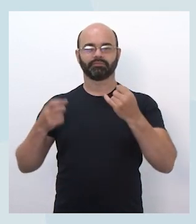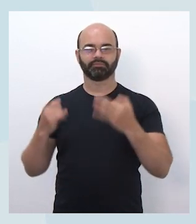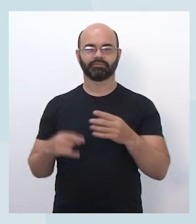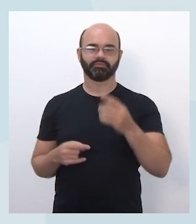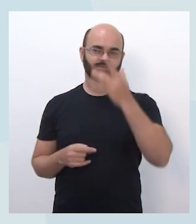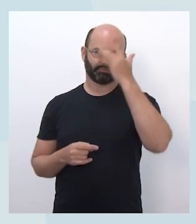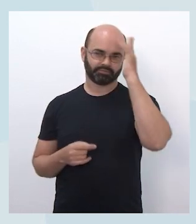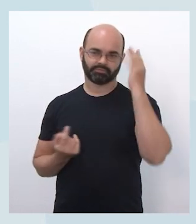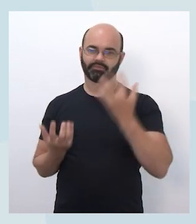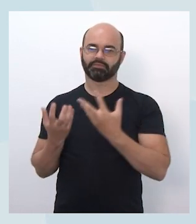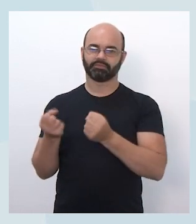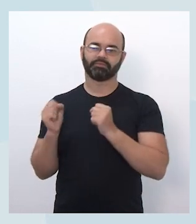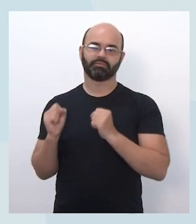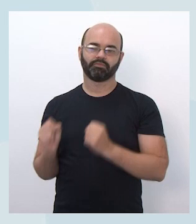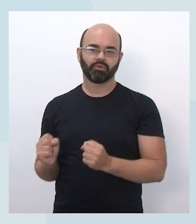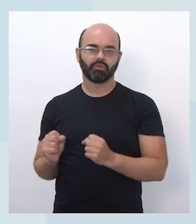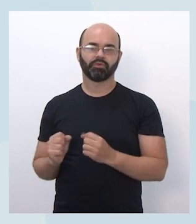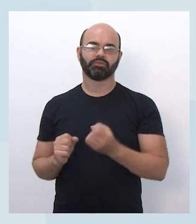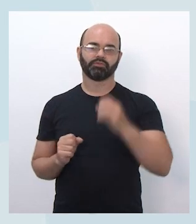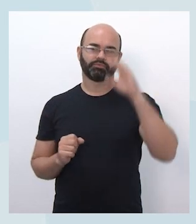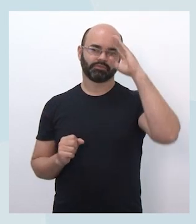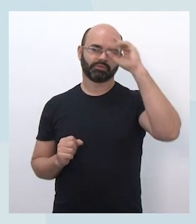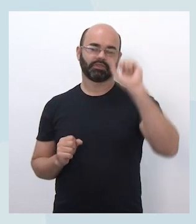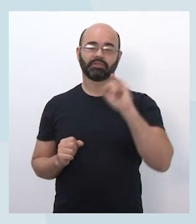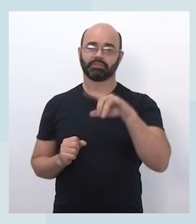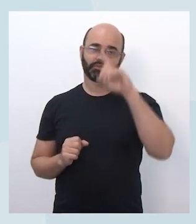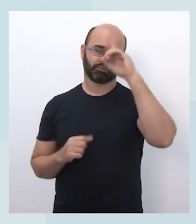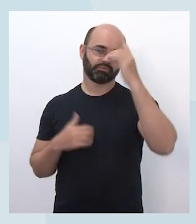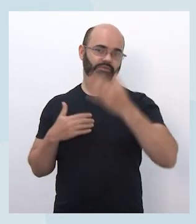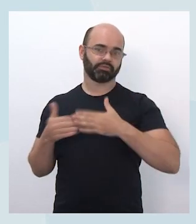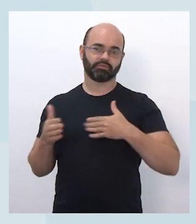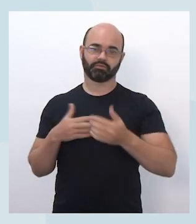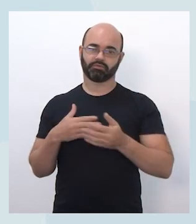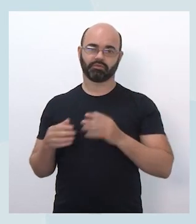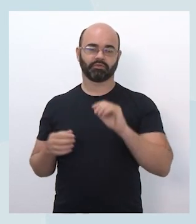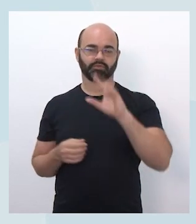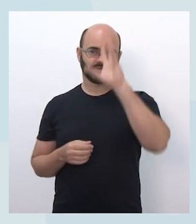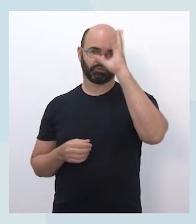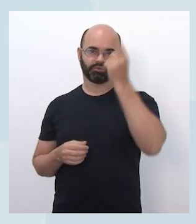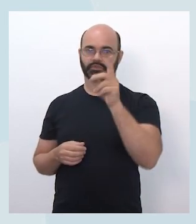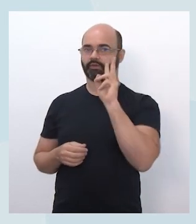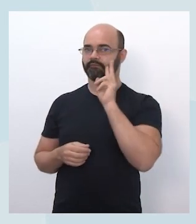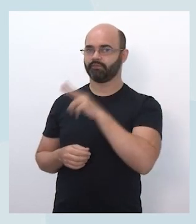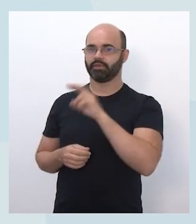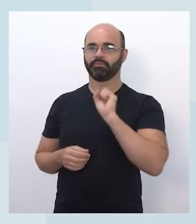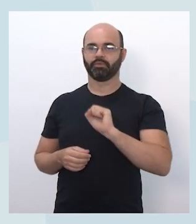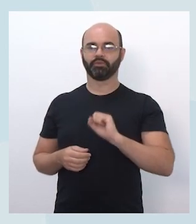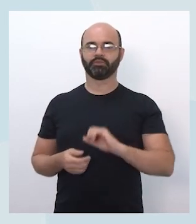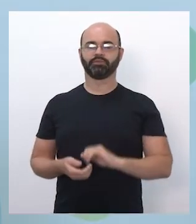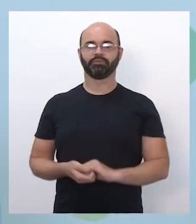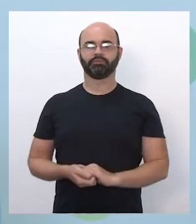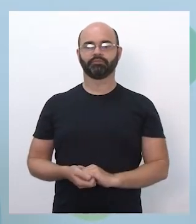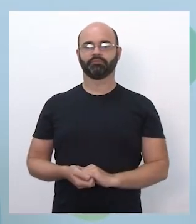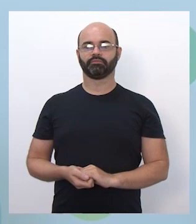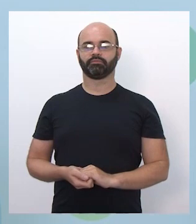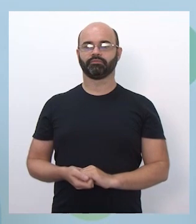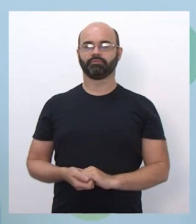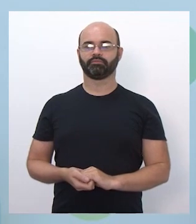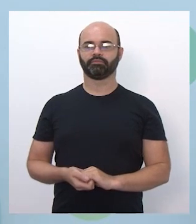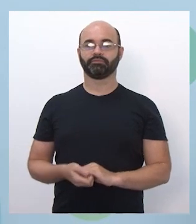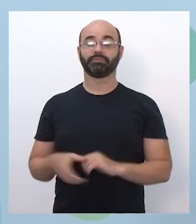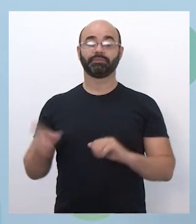pode receber e qual a priorização. Qualquer dúvida vocês também podem consultar na resolução. Amanda, posso só te